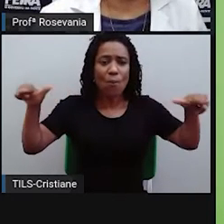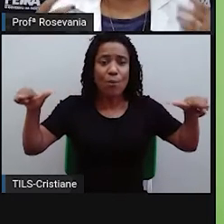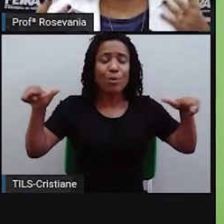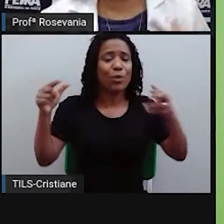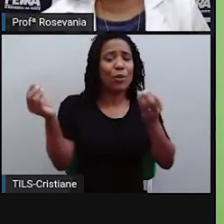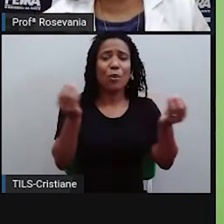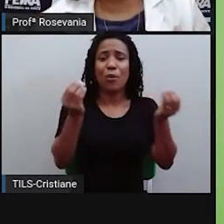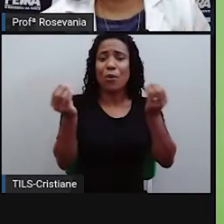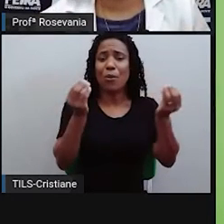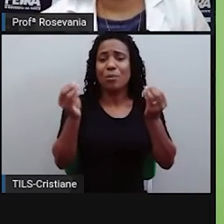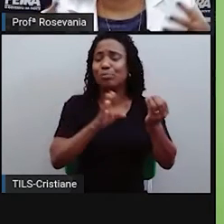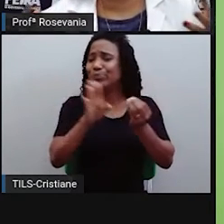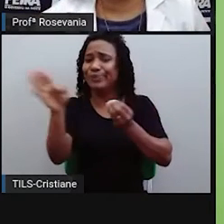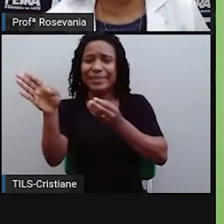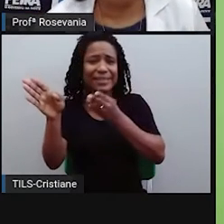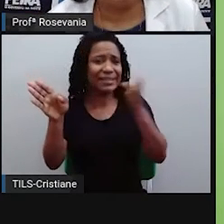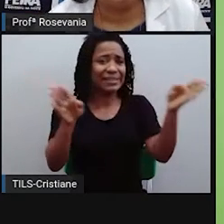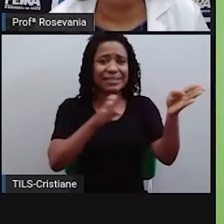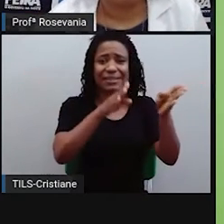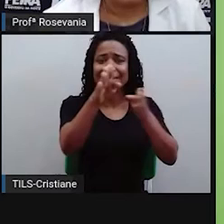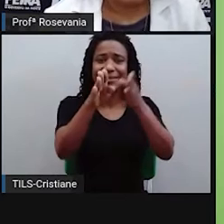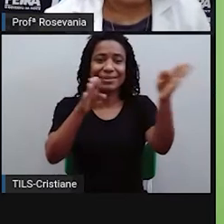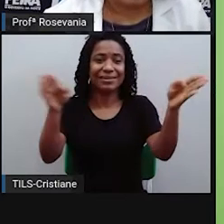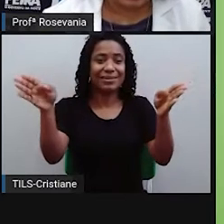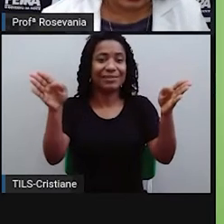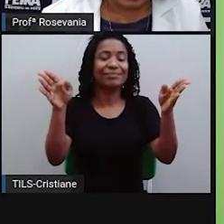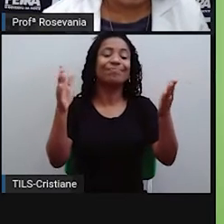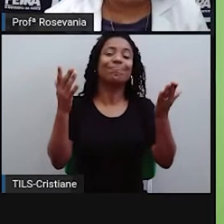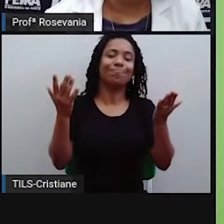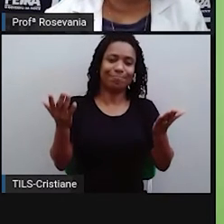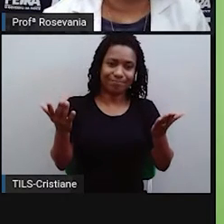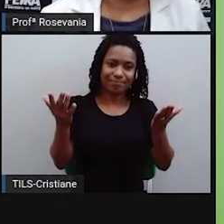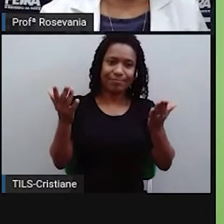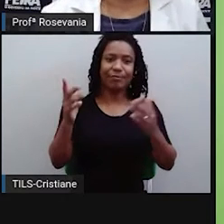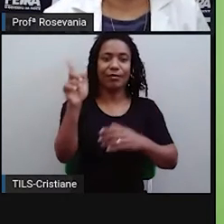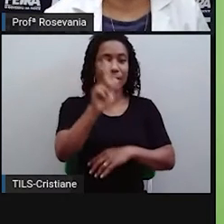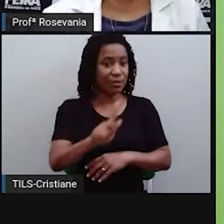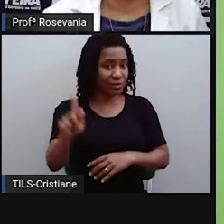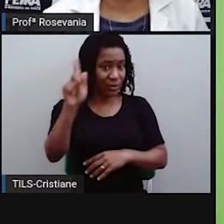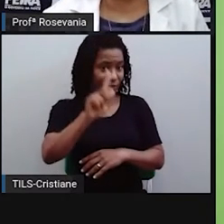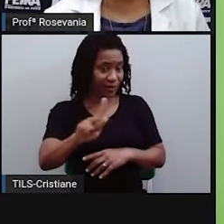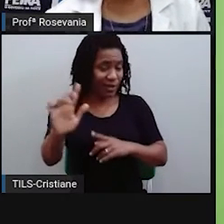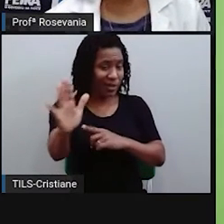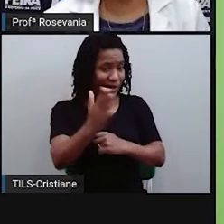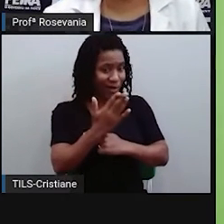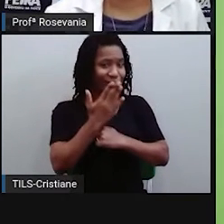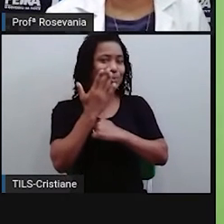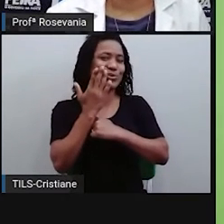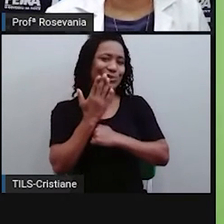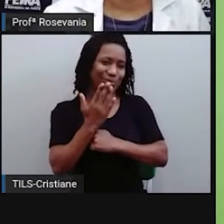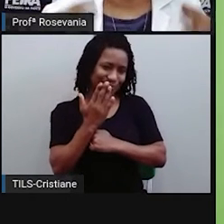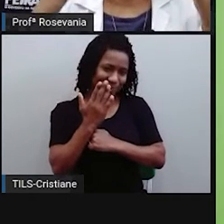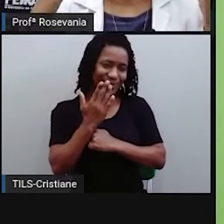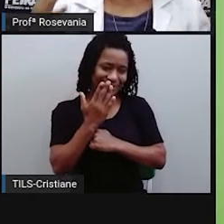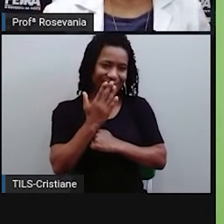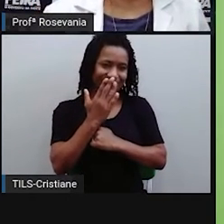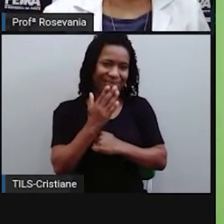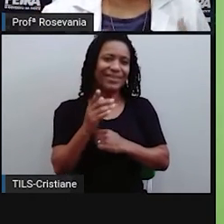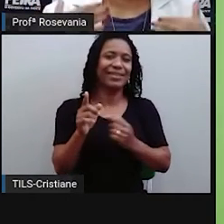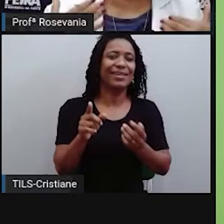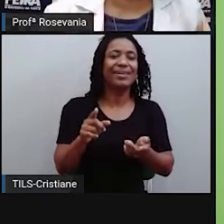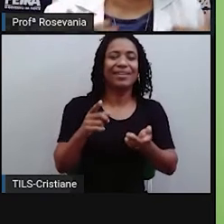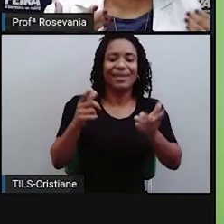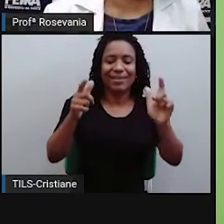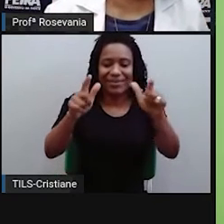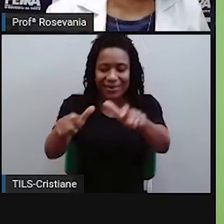Porque ela possui alguns instrumentos que ela usa para fazer esse mapeamento do espaço que